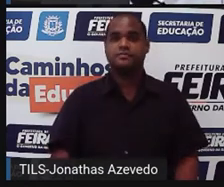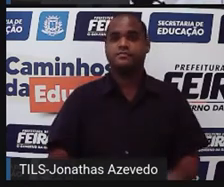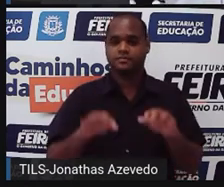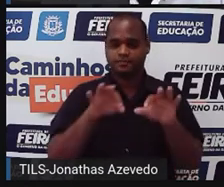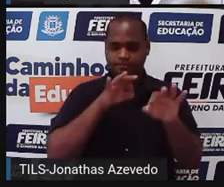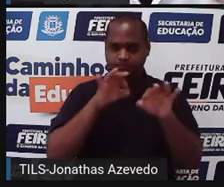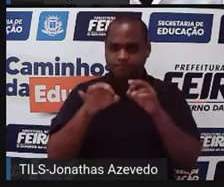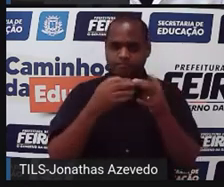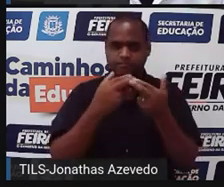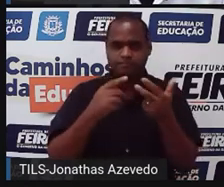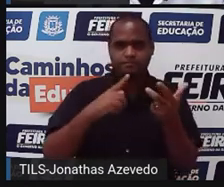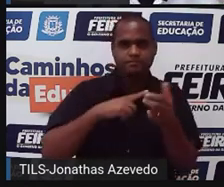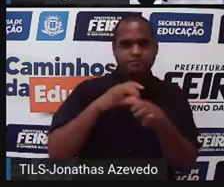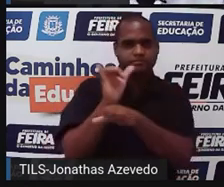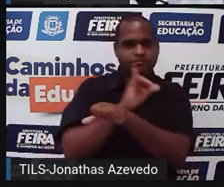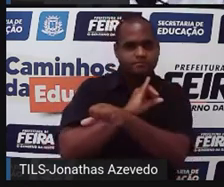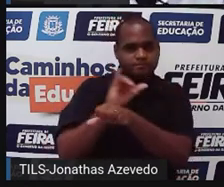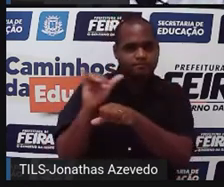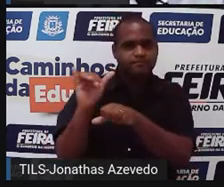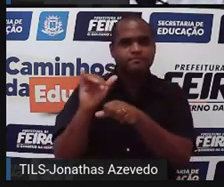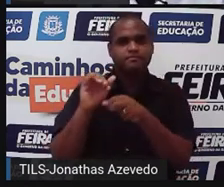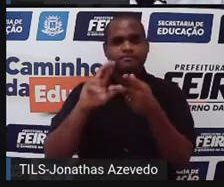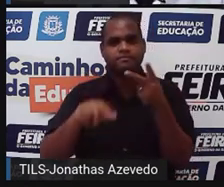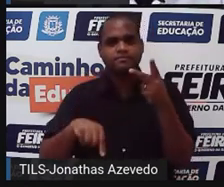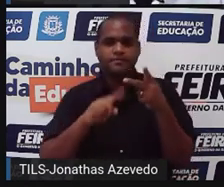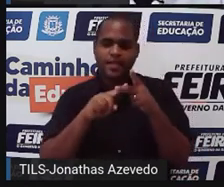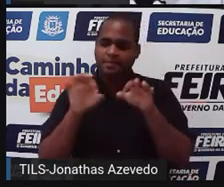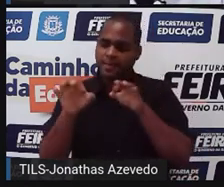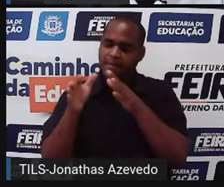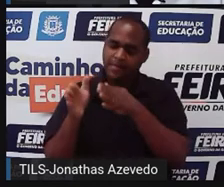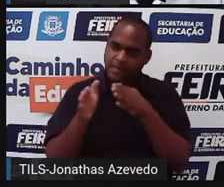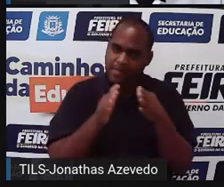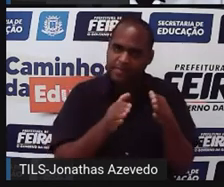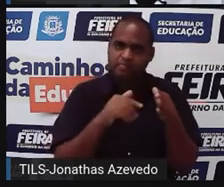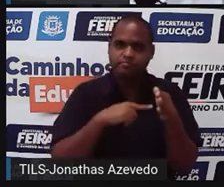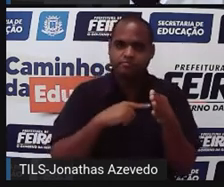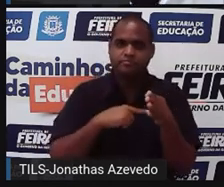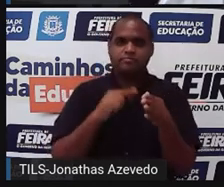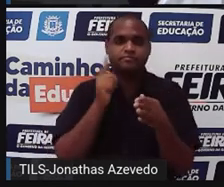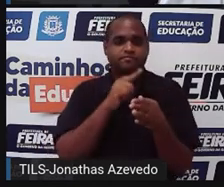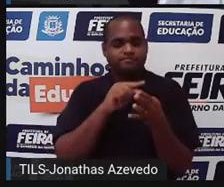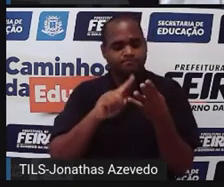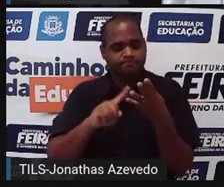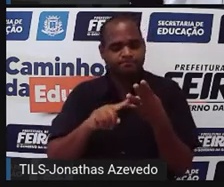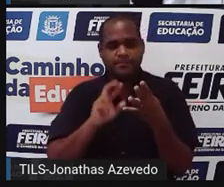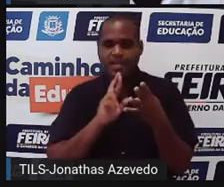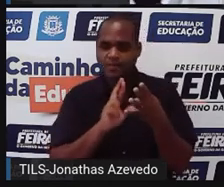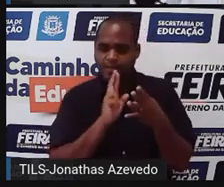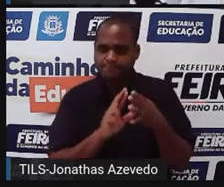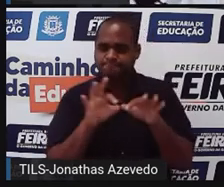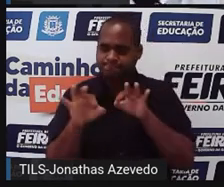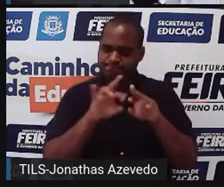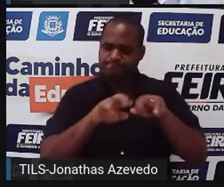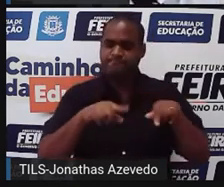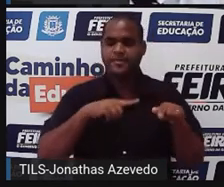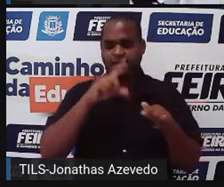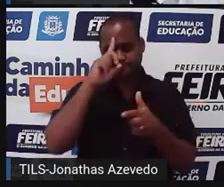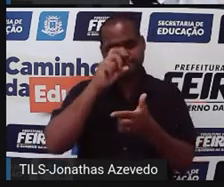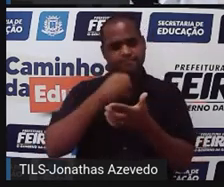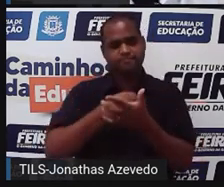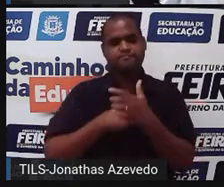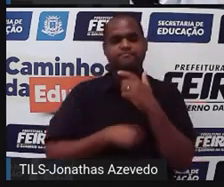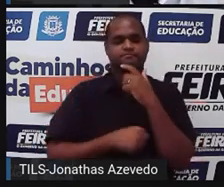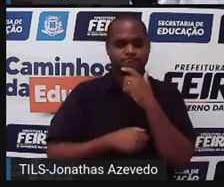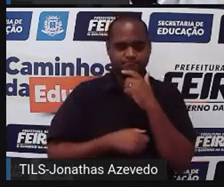Criar estratégias, tentar resolver por partes, quando for necessário escreve um plano de ação. Tá bom? Então, para criar